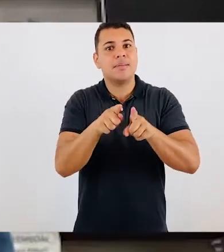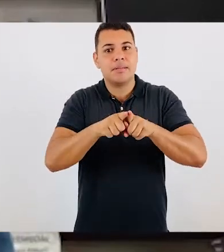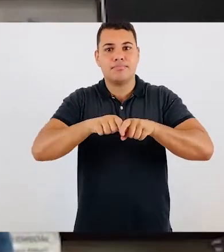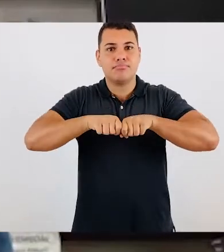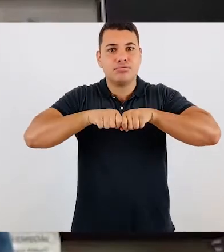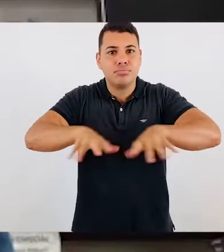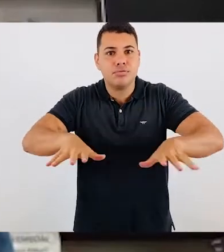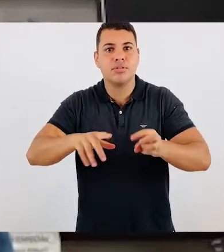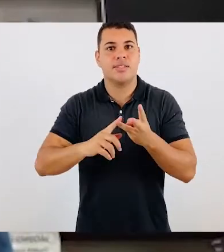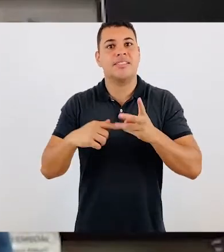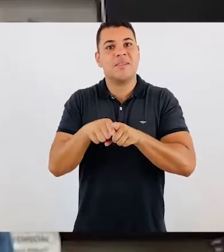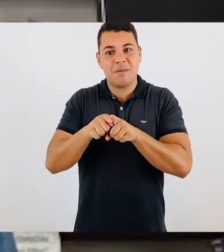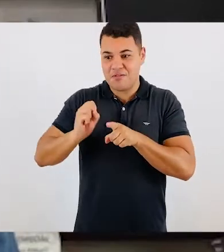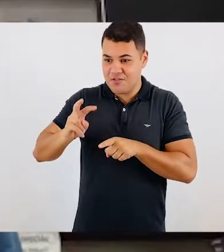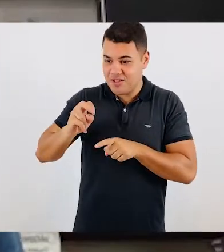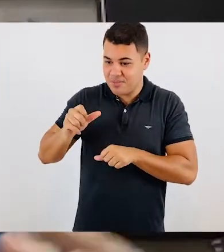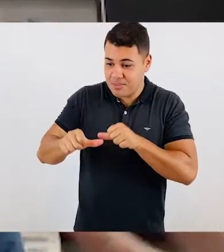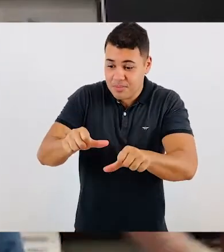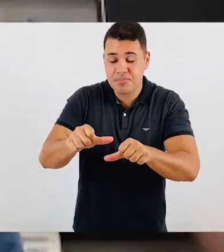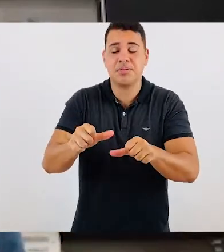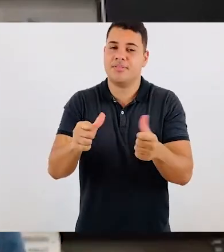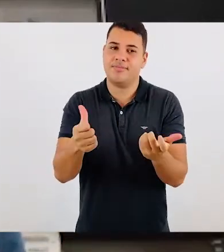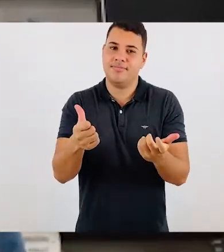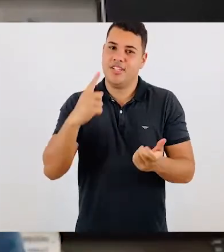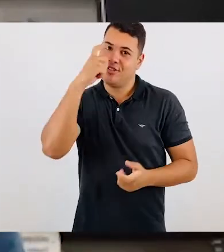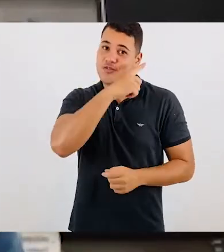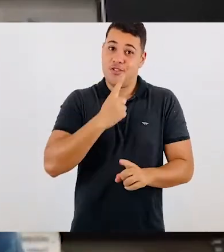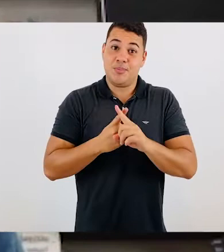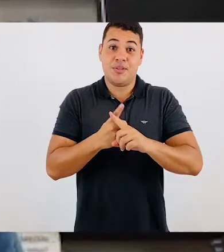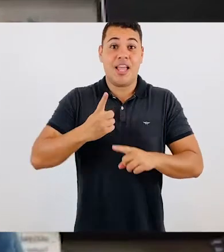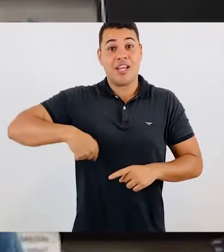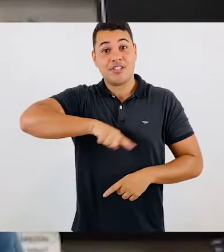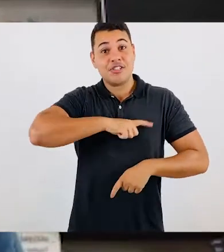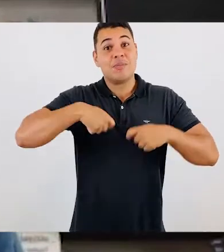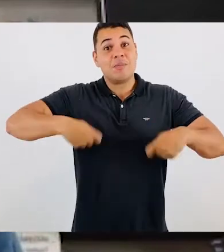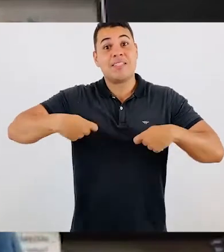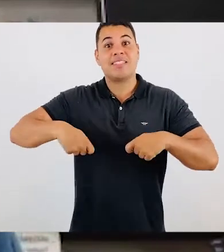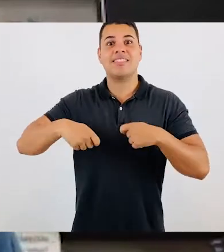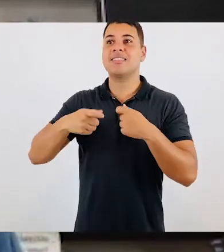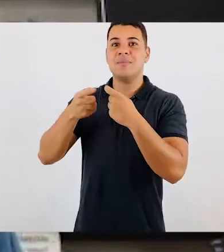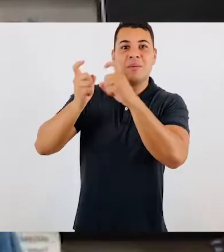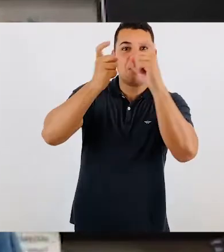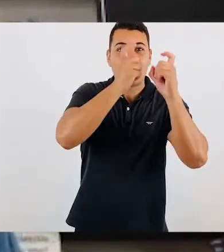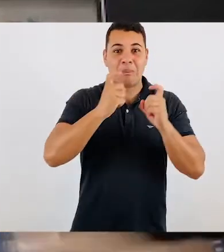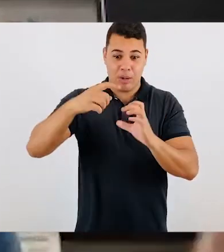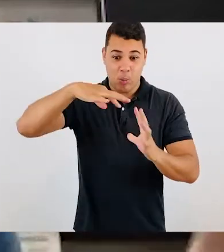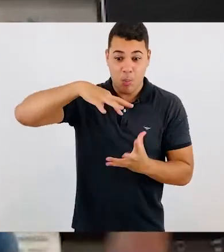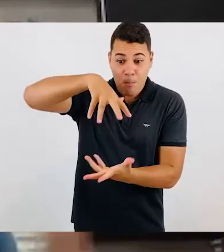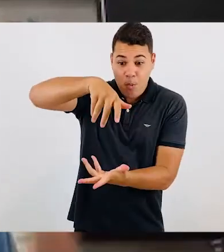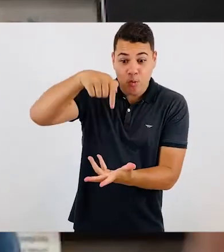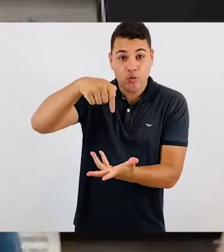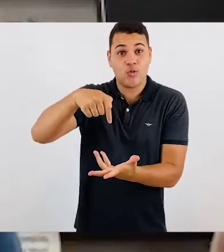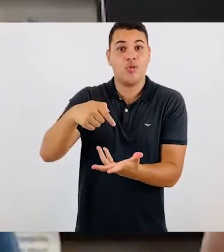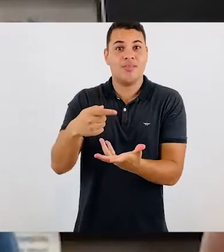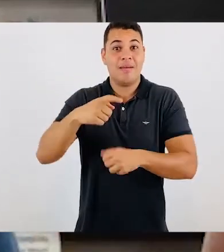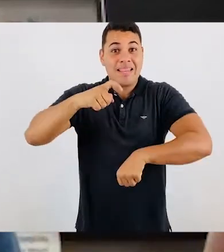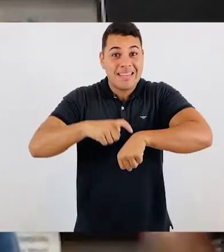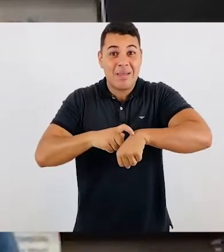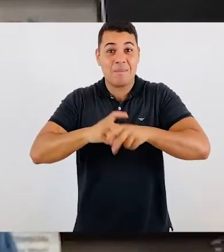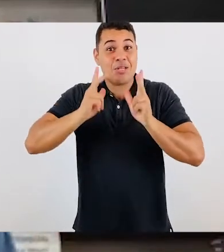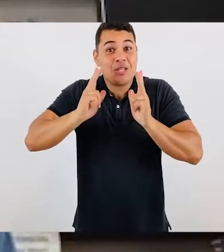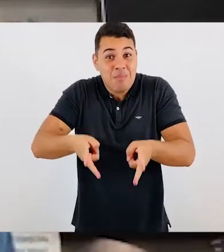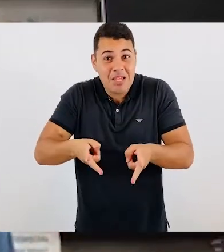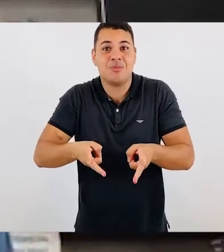novas variantes, nós precisamos ter um esforço global de vacinar o mundo inteiro ao mesmo tempo.